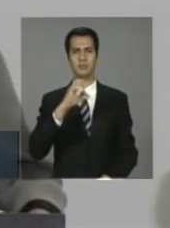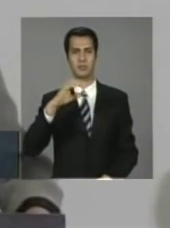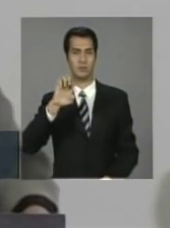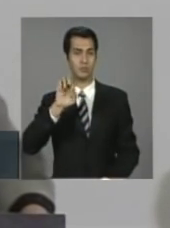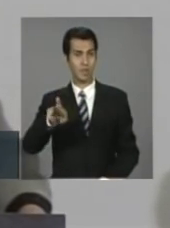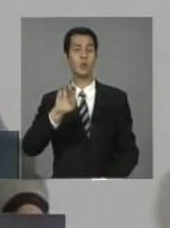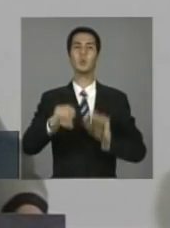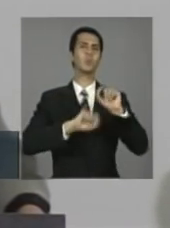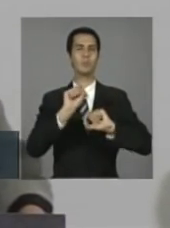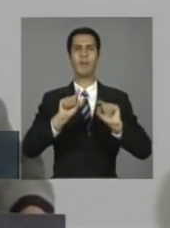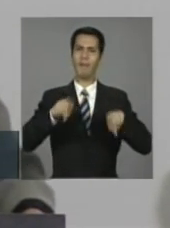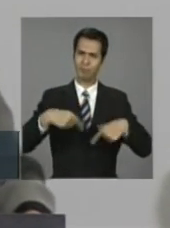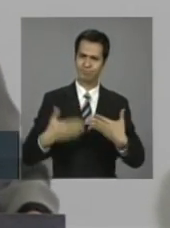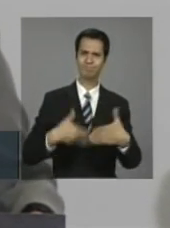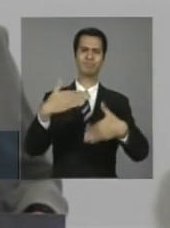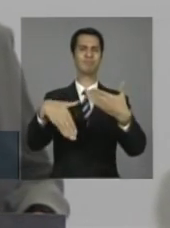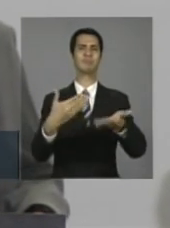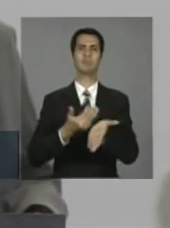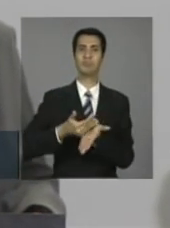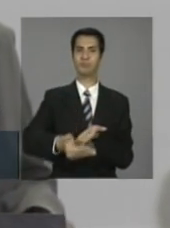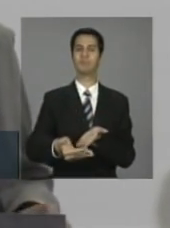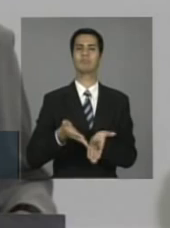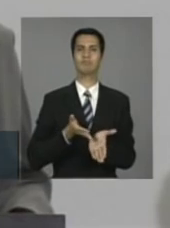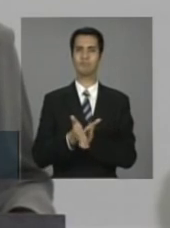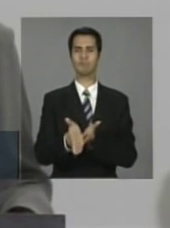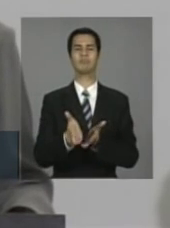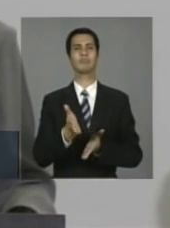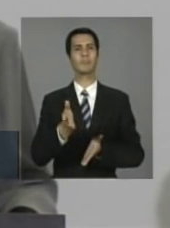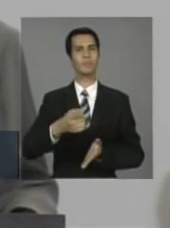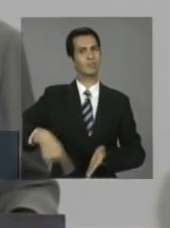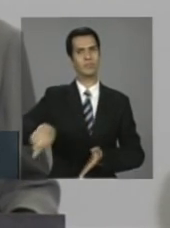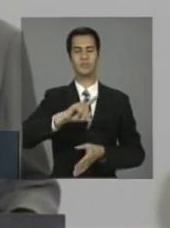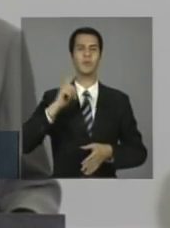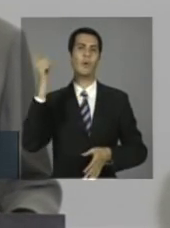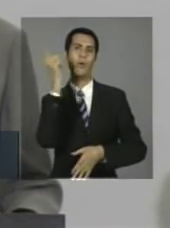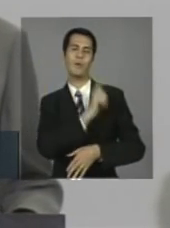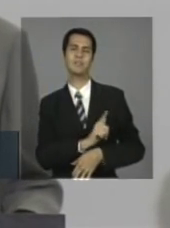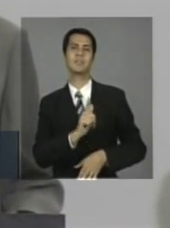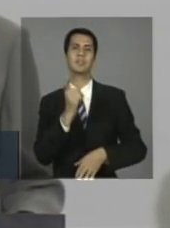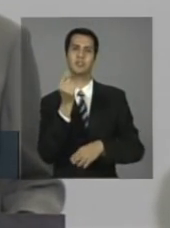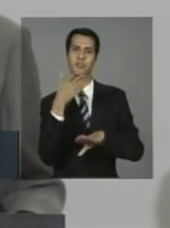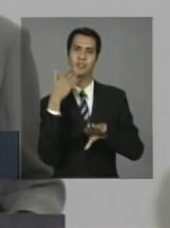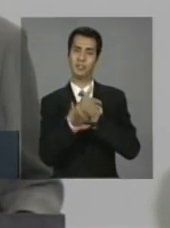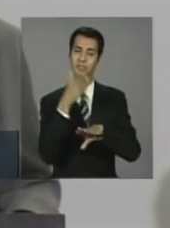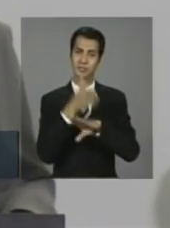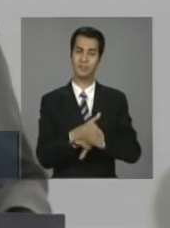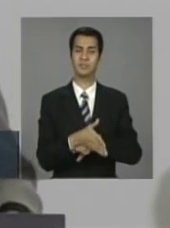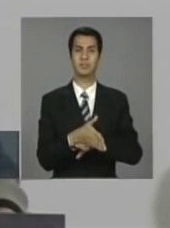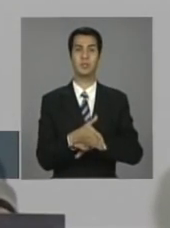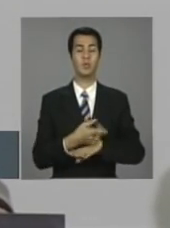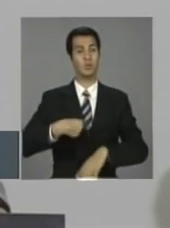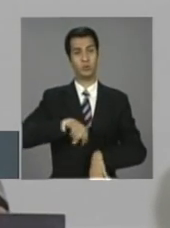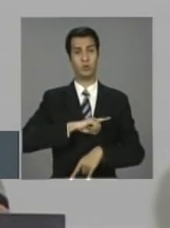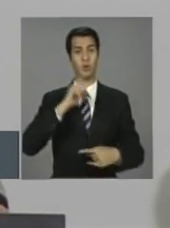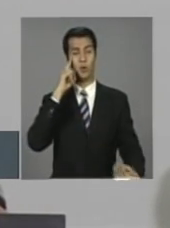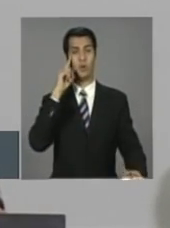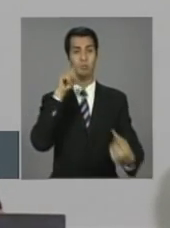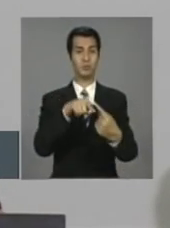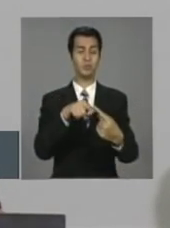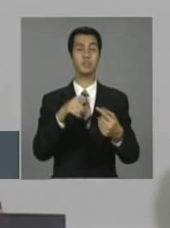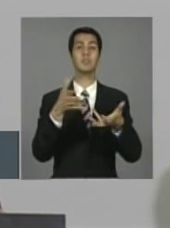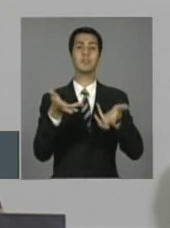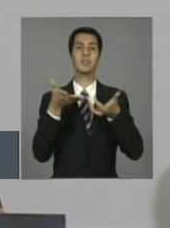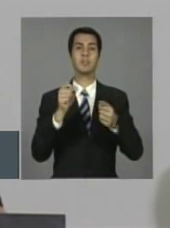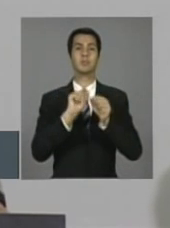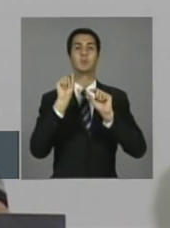ele é um passo nessa caminhada da democratização do acesso ao crédito. O nosso objetivo é